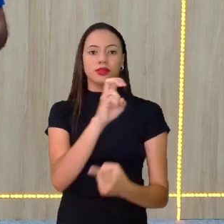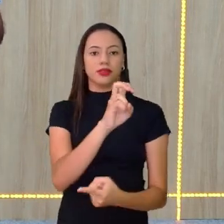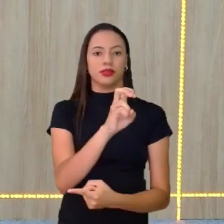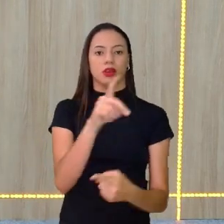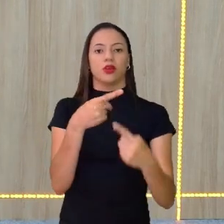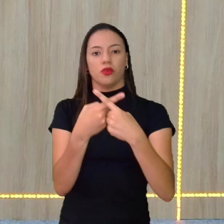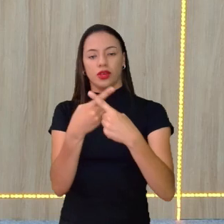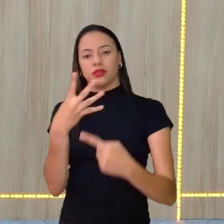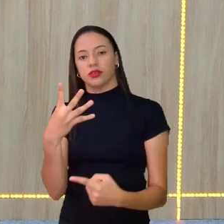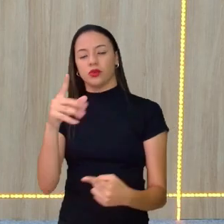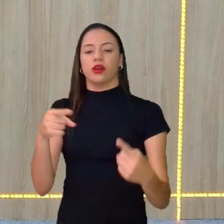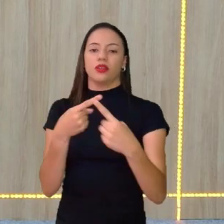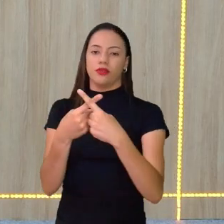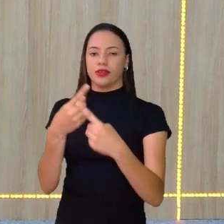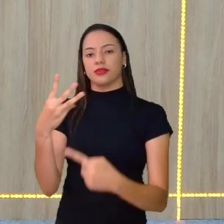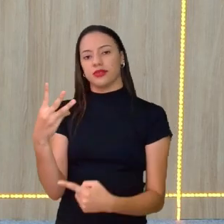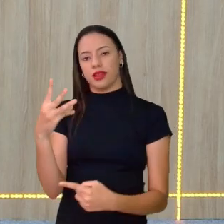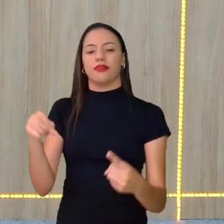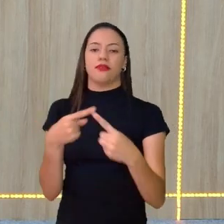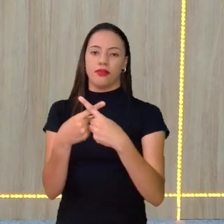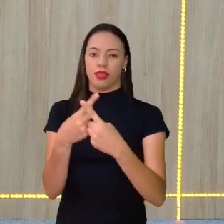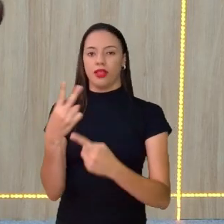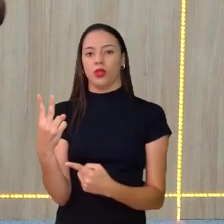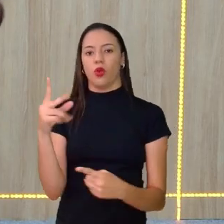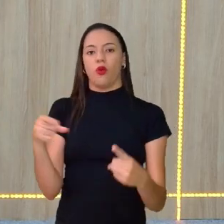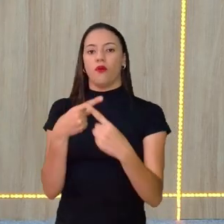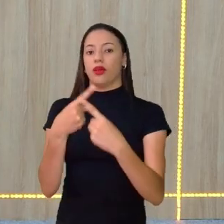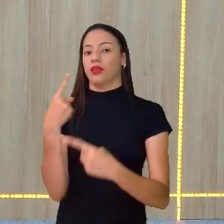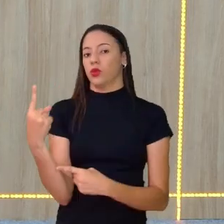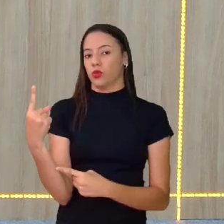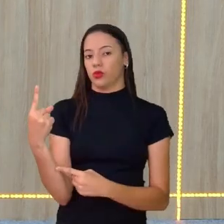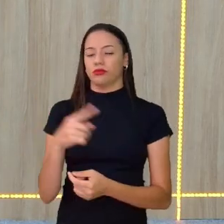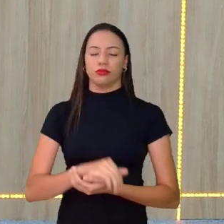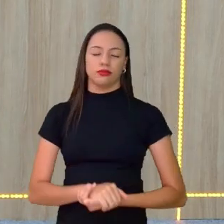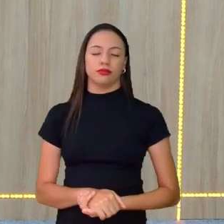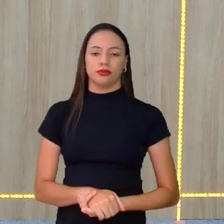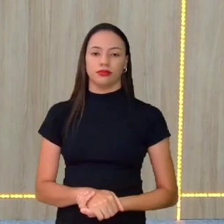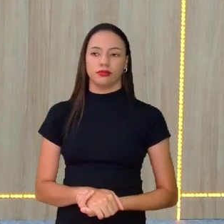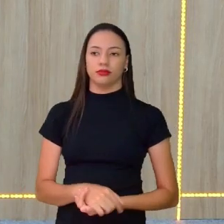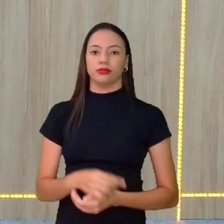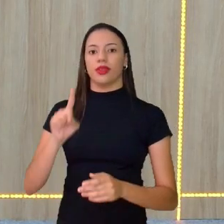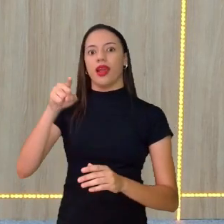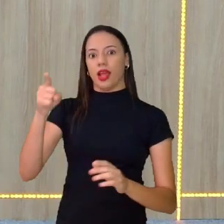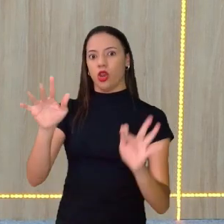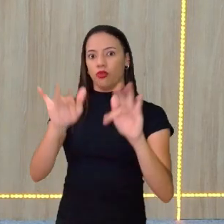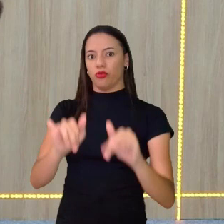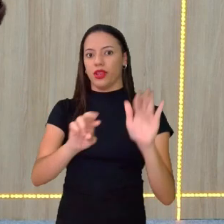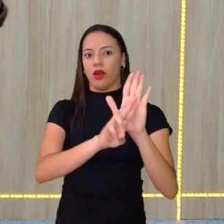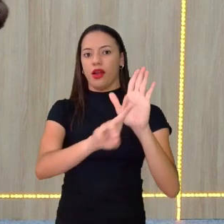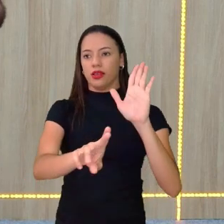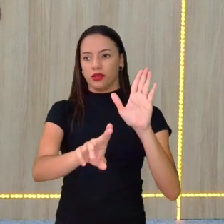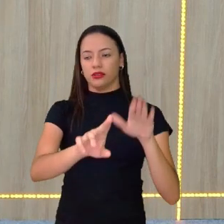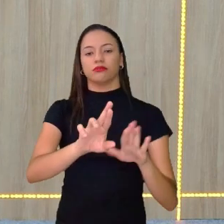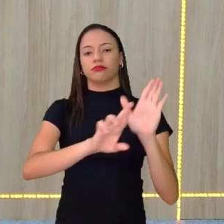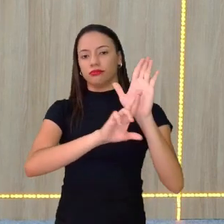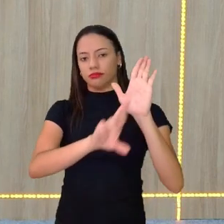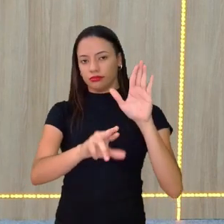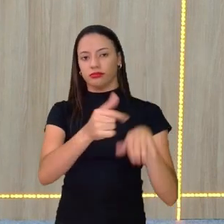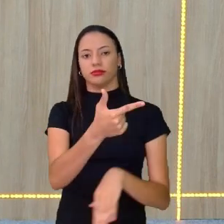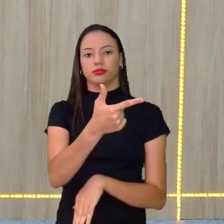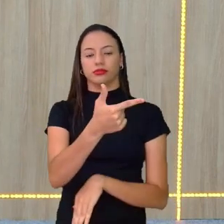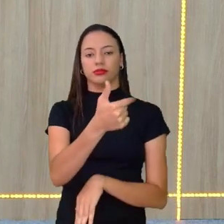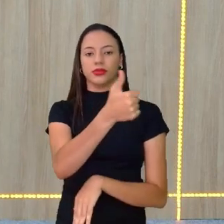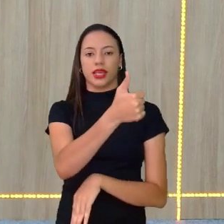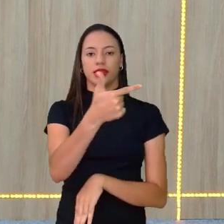vezes quatro, vezes três, vezes dois, vezes um, e ter o resultado 120, e dividir por